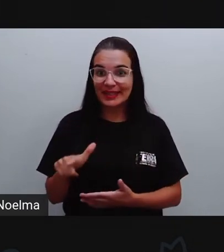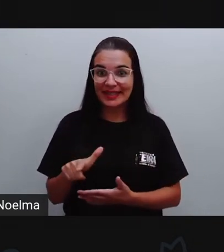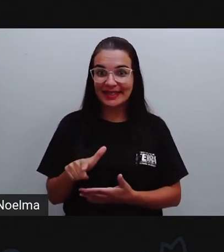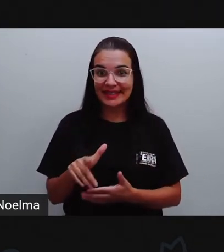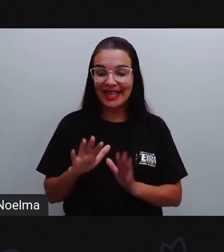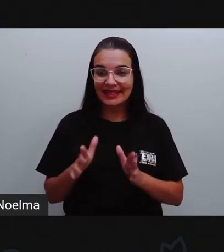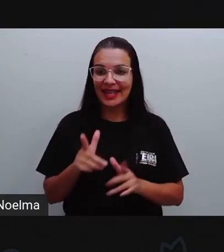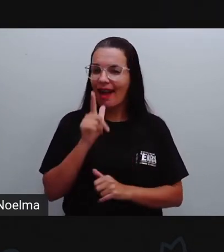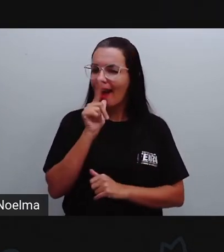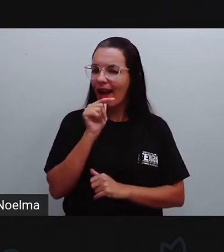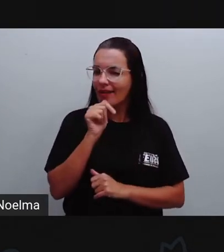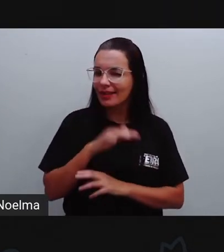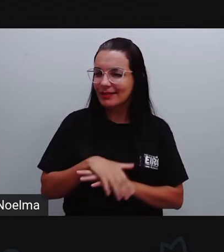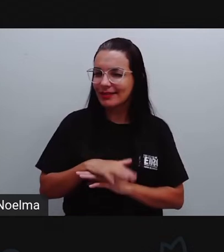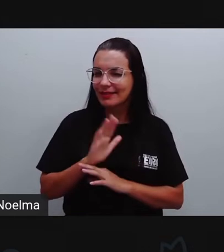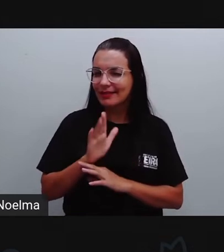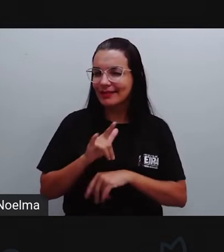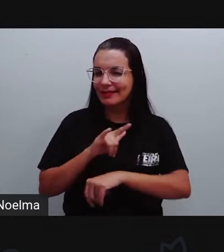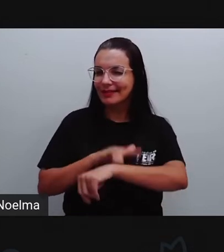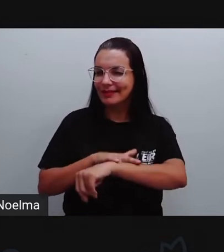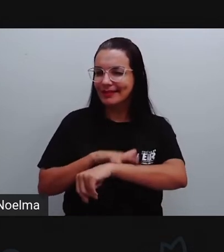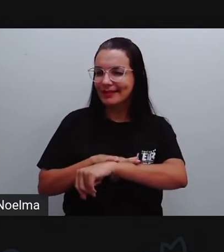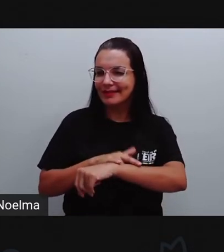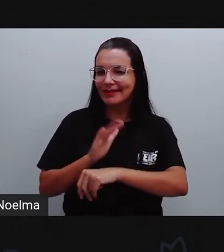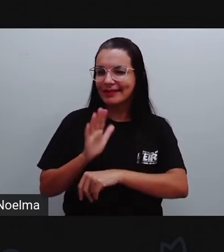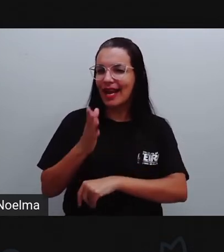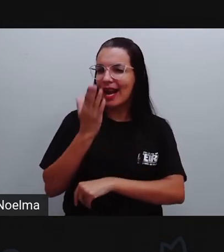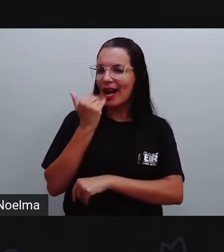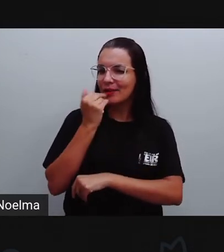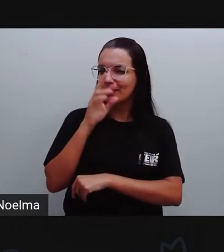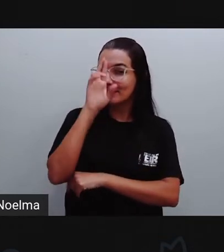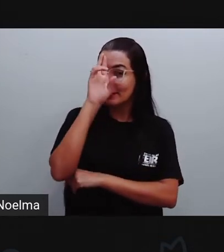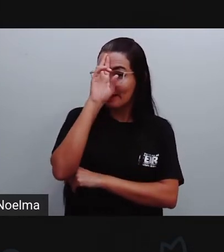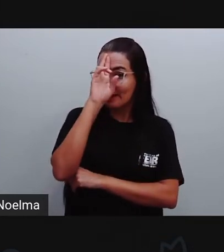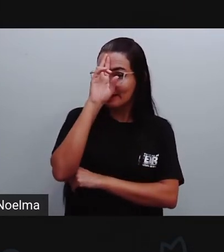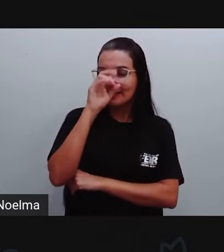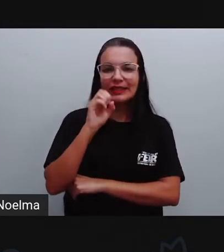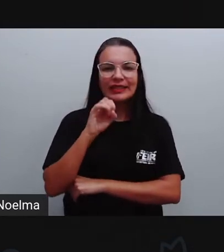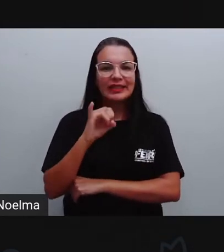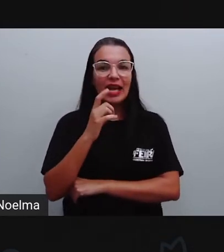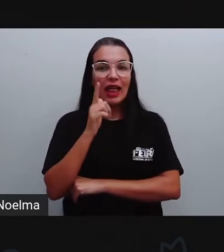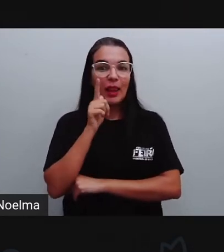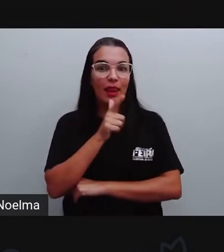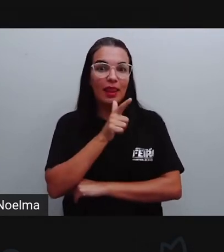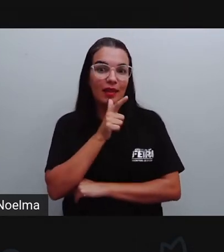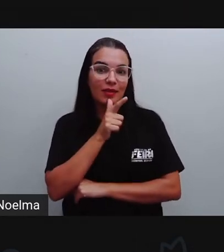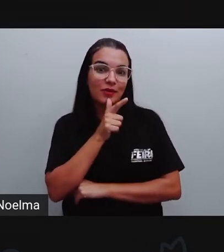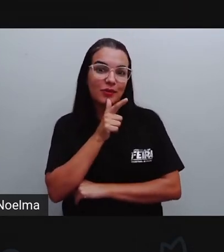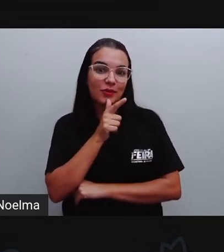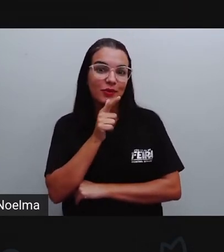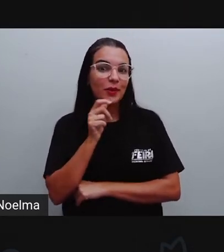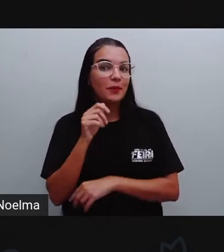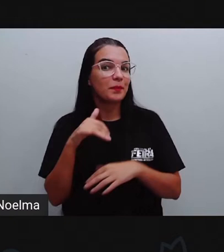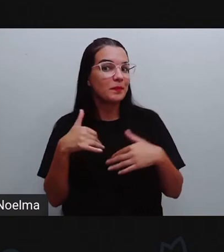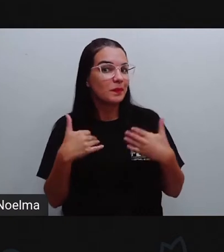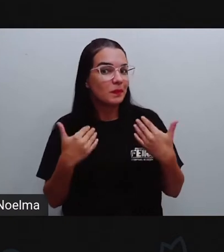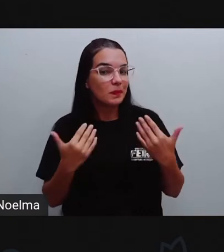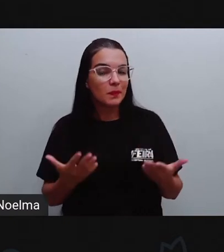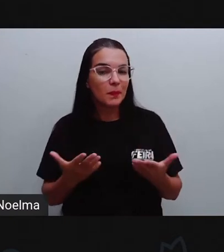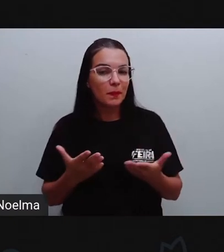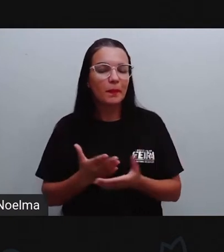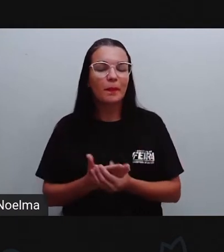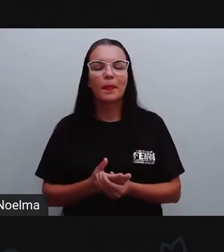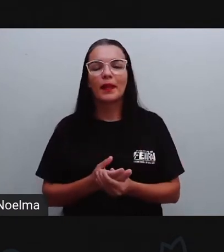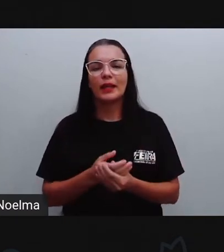tomou aquela água, já foi ao banheiro, já almoçou quem não almoçou ainda, fez um lanche aí, quem já almoçou já estava com fome. Eu